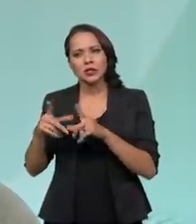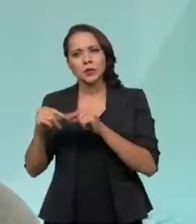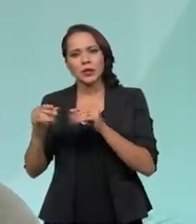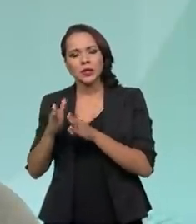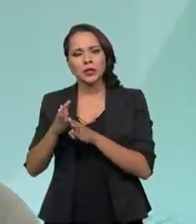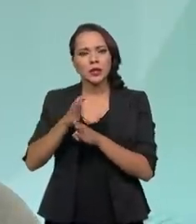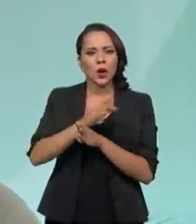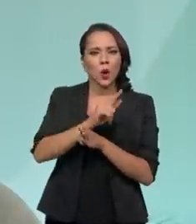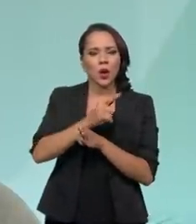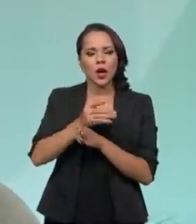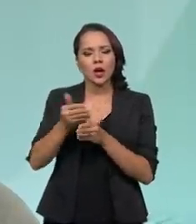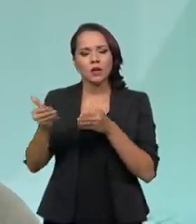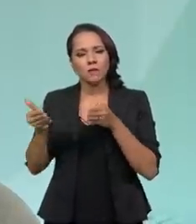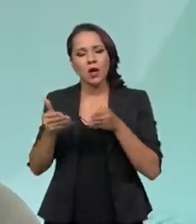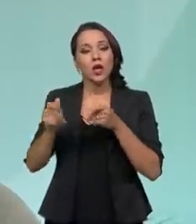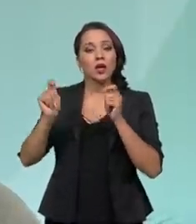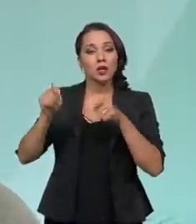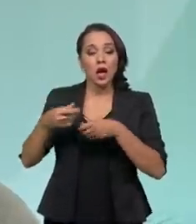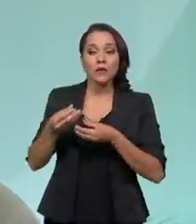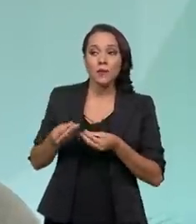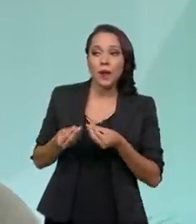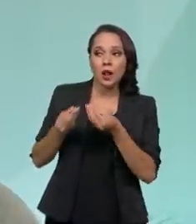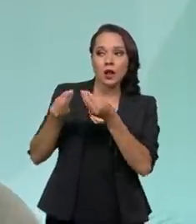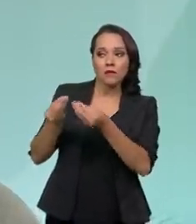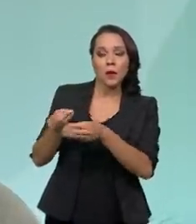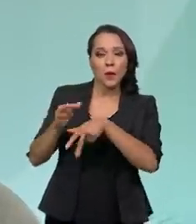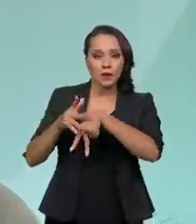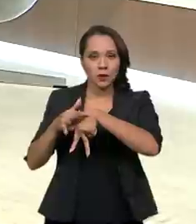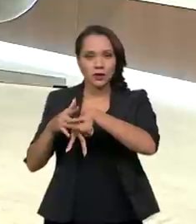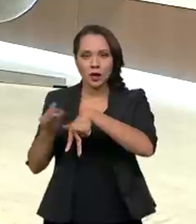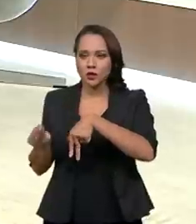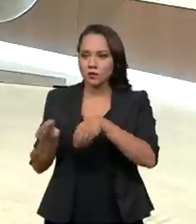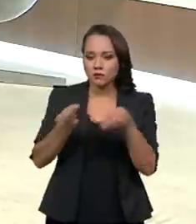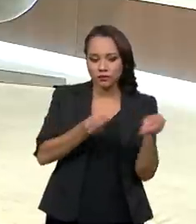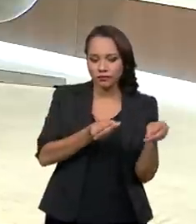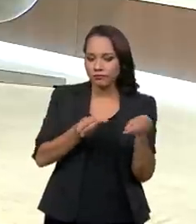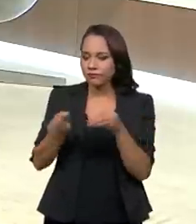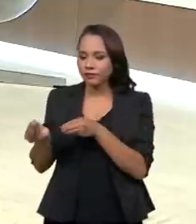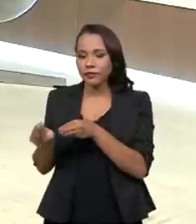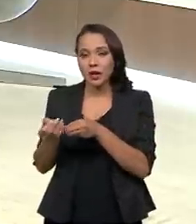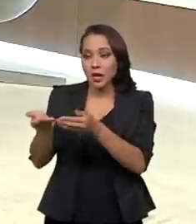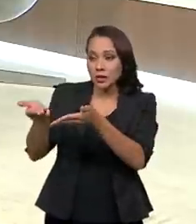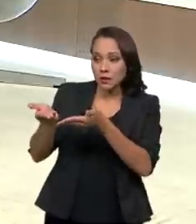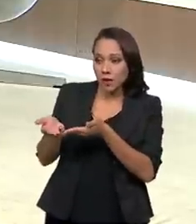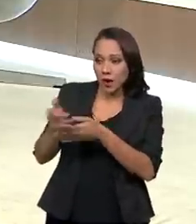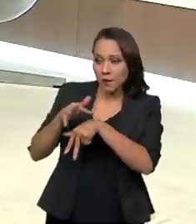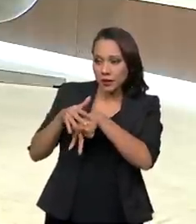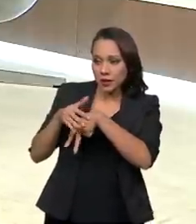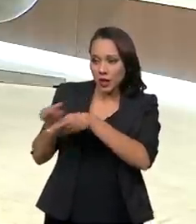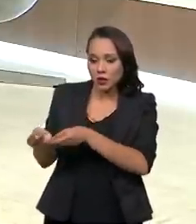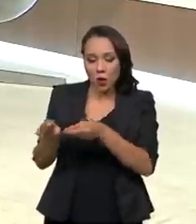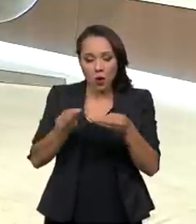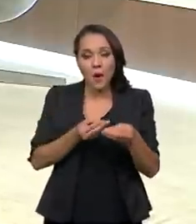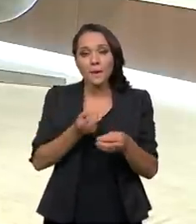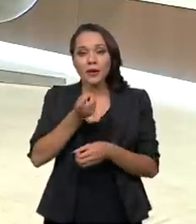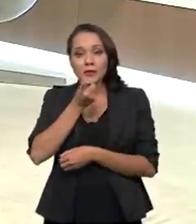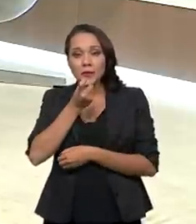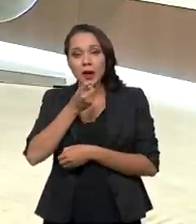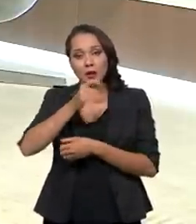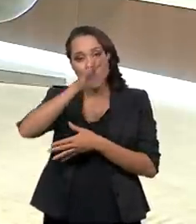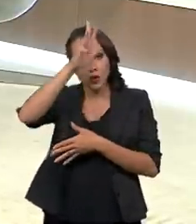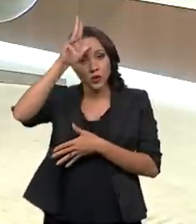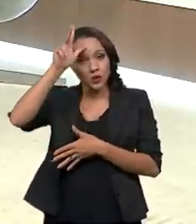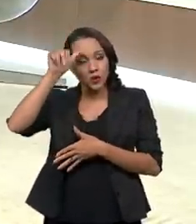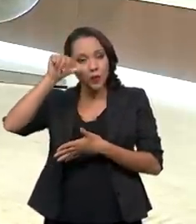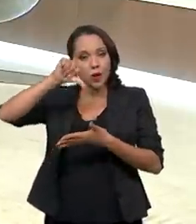-Goiânia, de maneira que pudéssemos levar os pacientes, receber pacientes, em locais mais próximos de Manaus,